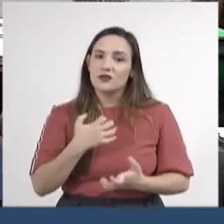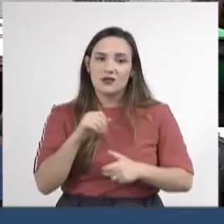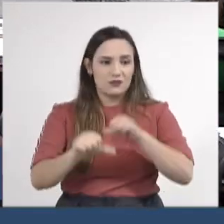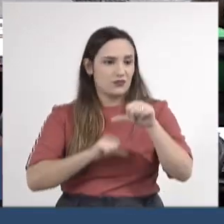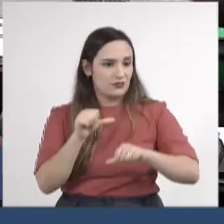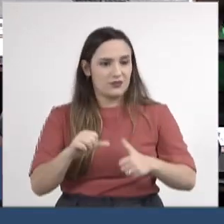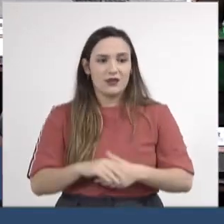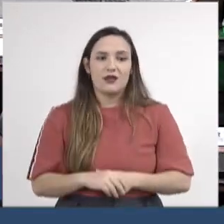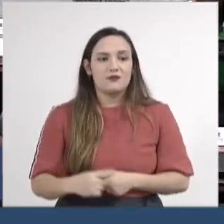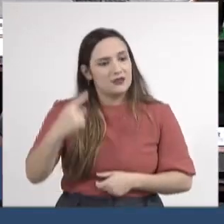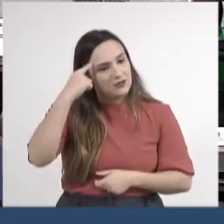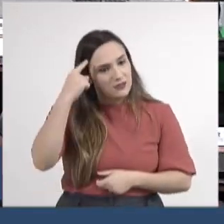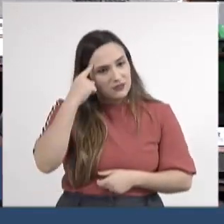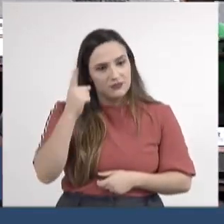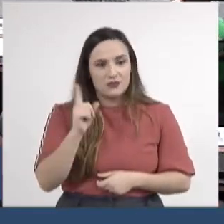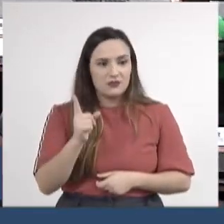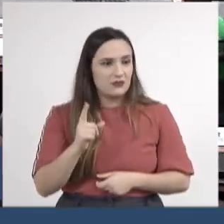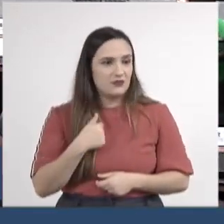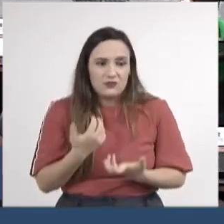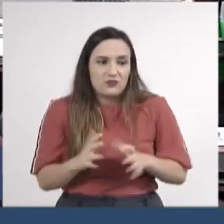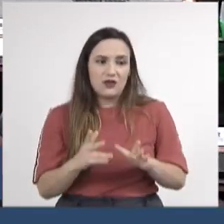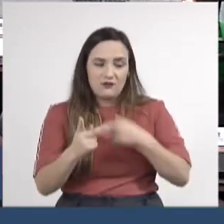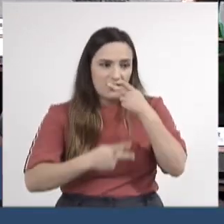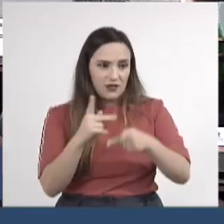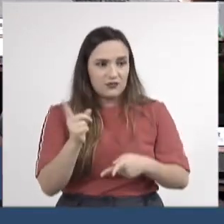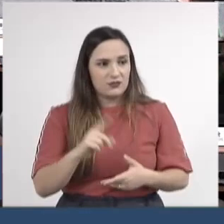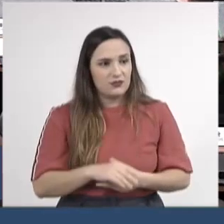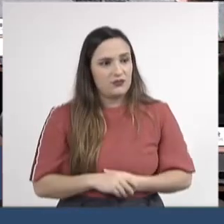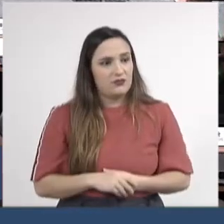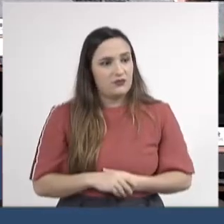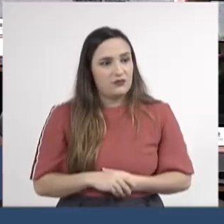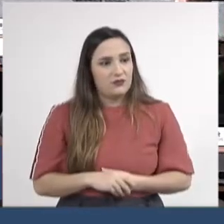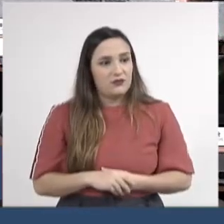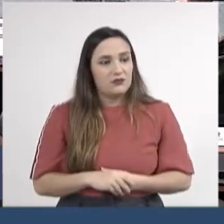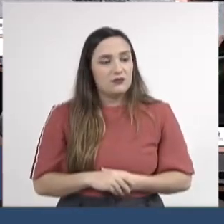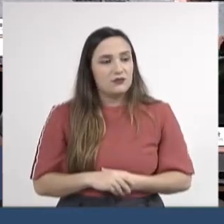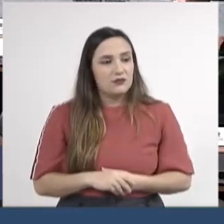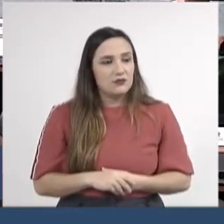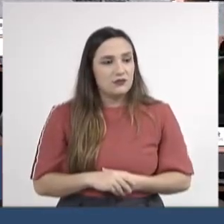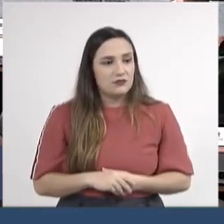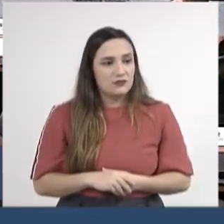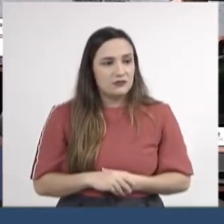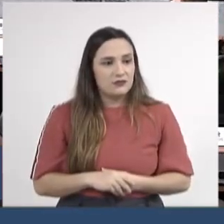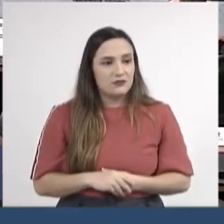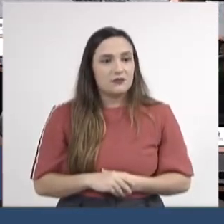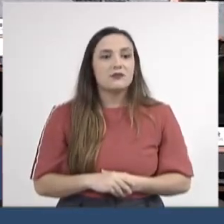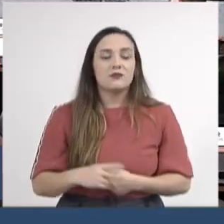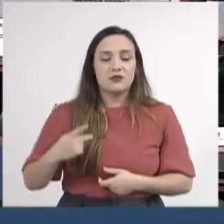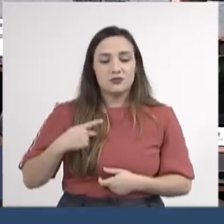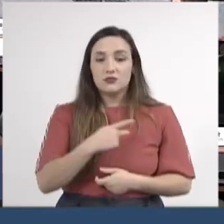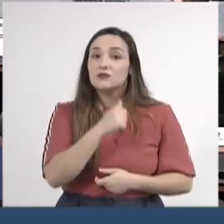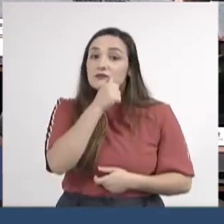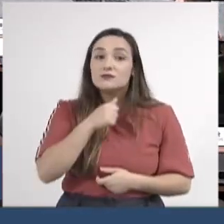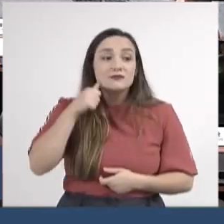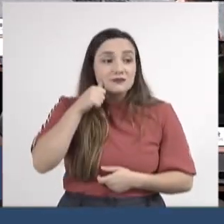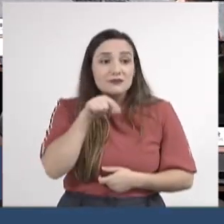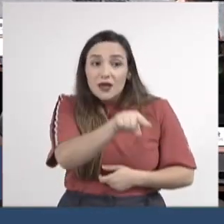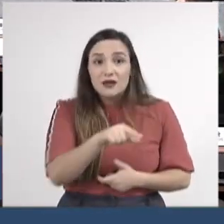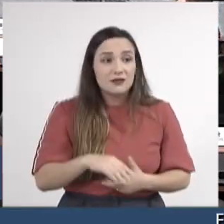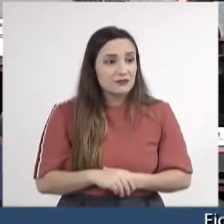essa ideia porque eu não quis dizer isso. Eu falei assim, pastor Antônio Vaz é um pastor